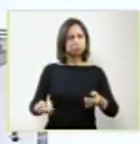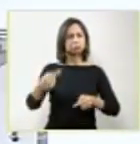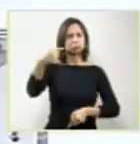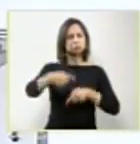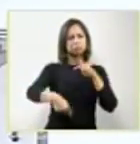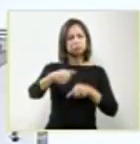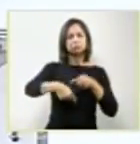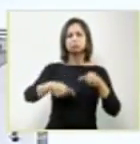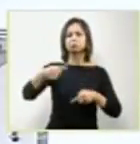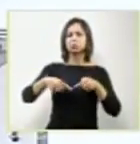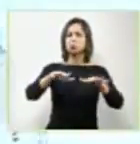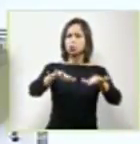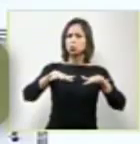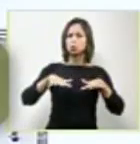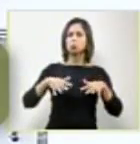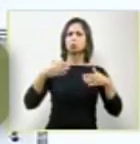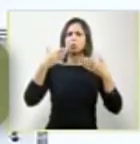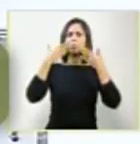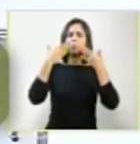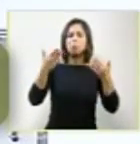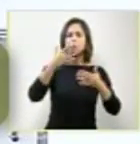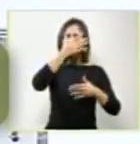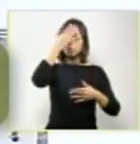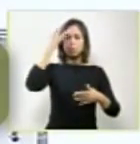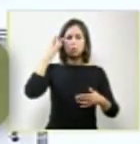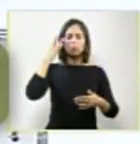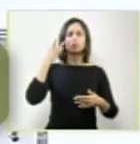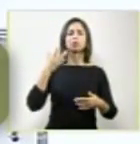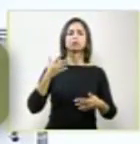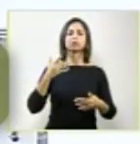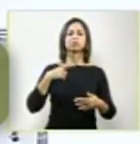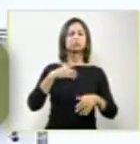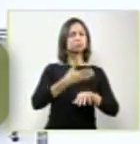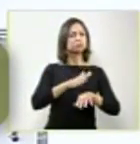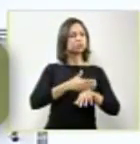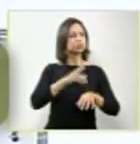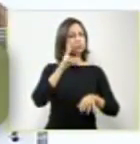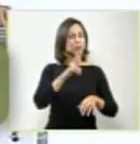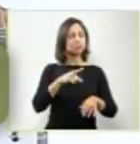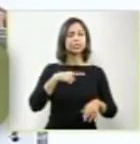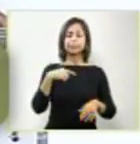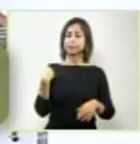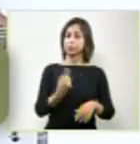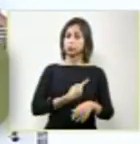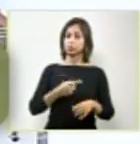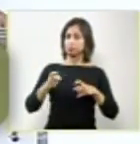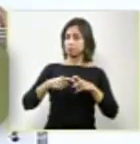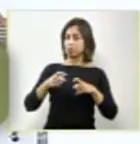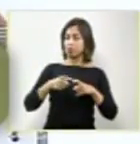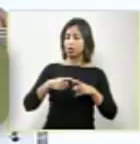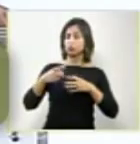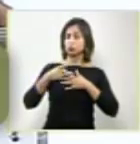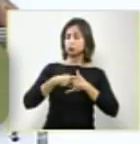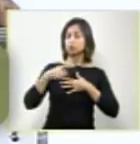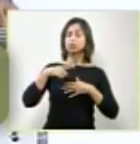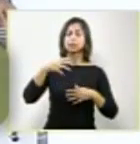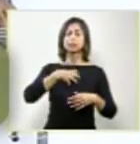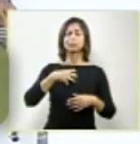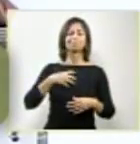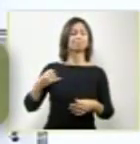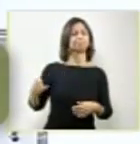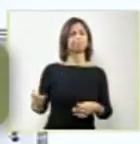tema, que nós consideramos, na prática médica, da maior importância, porque mexe